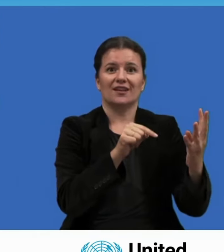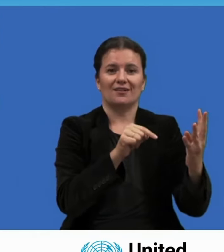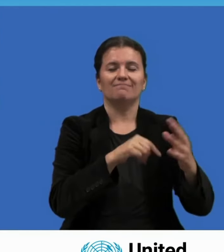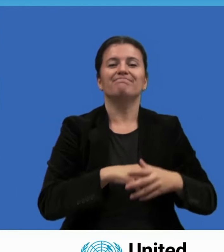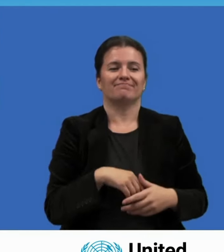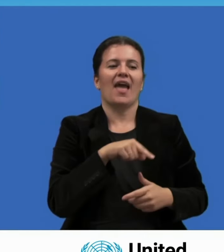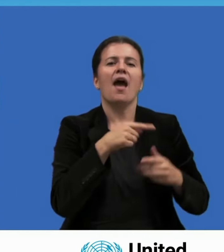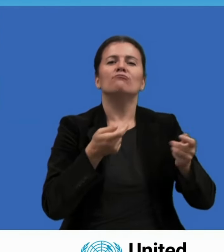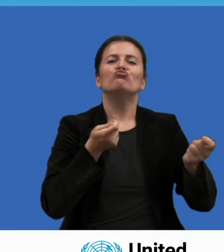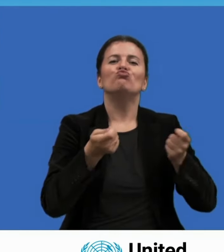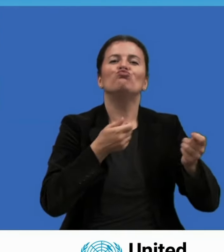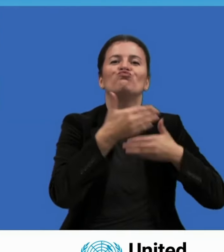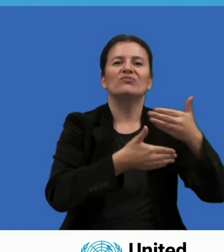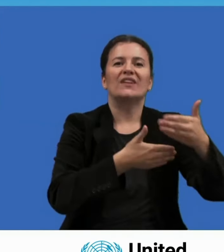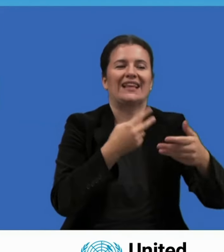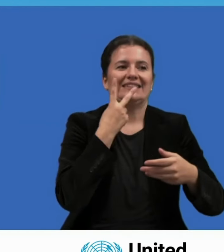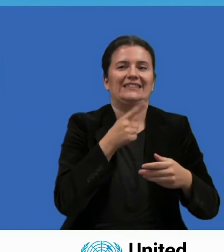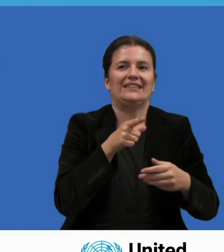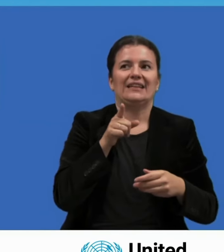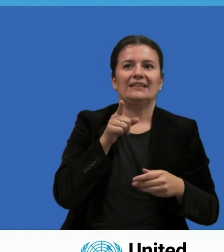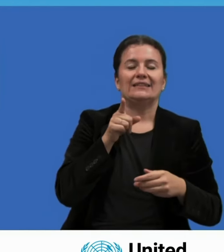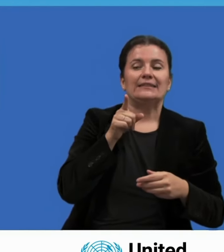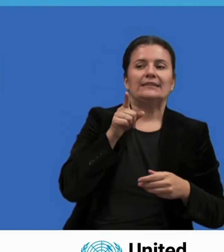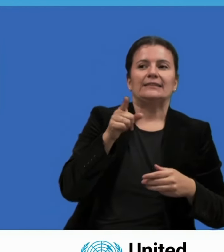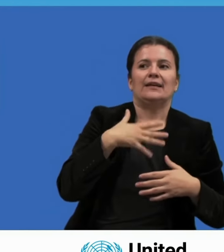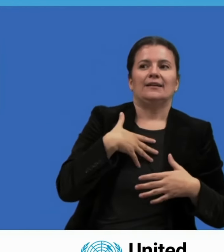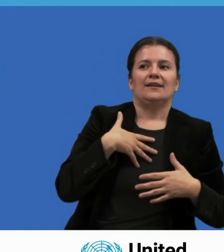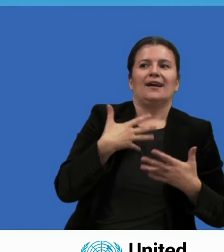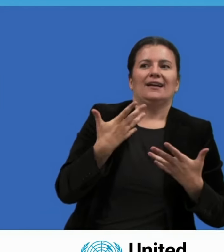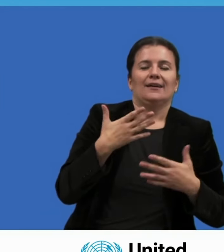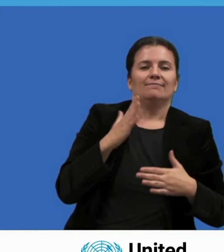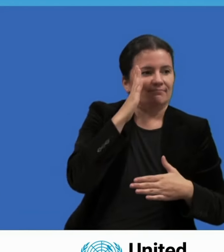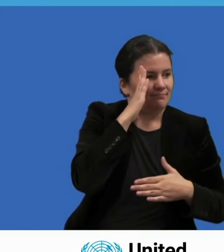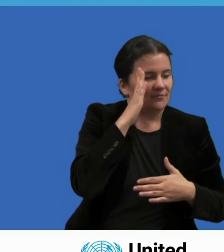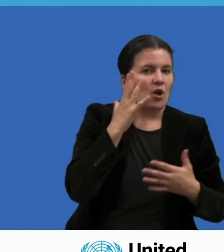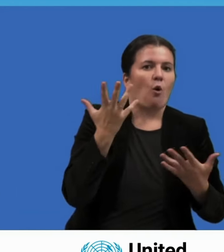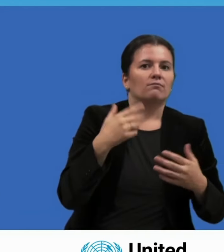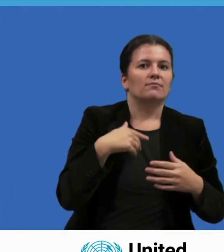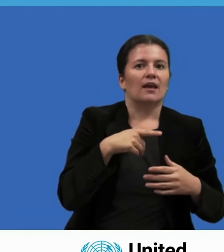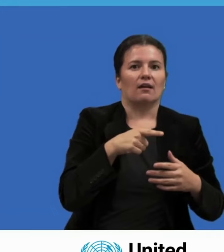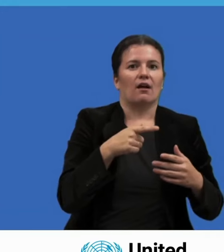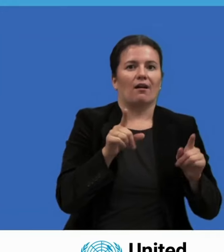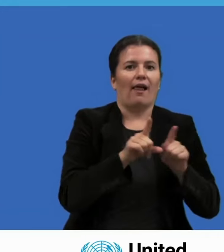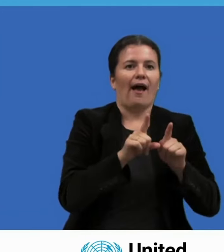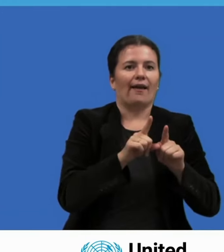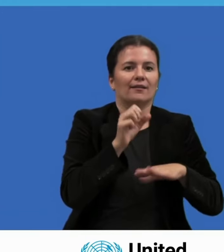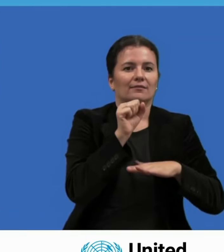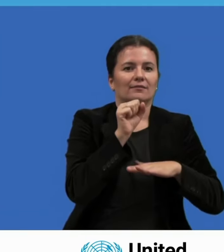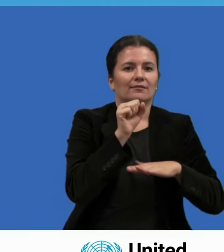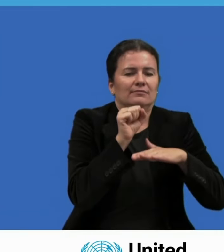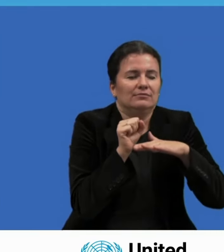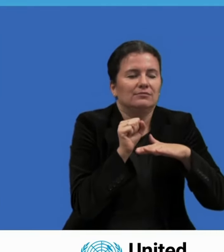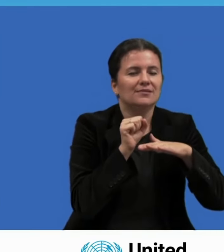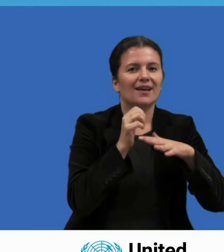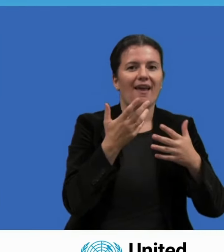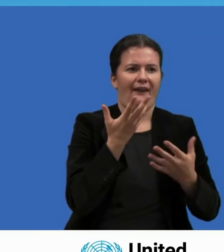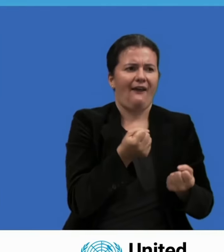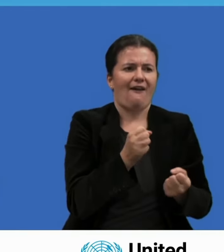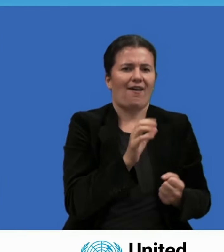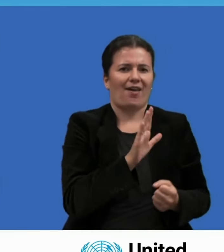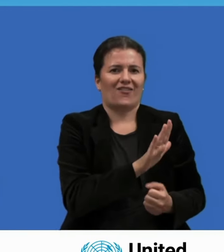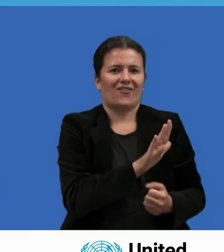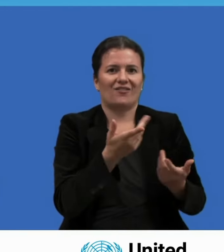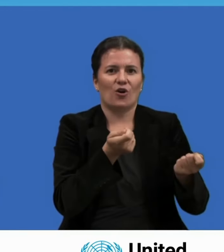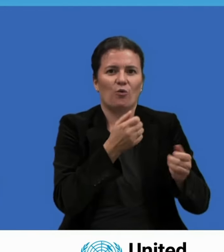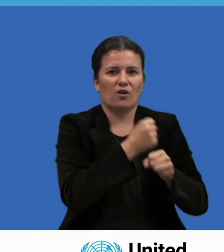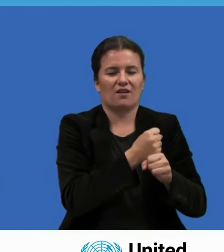As instituições de Bedwood desconsideram as prioridades e a necessidade do mundo em desenvolvimento. O